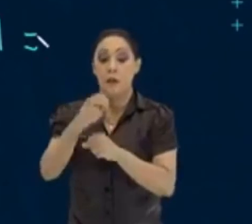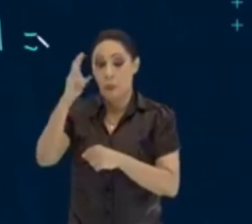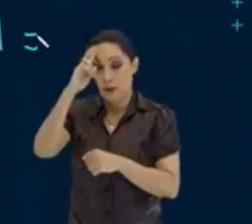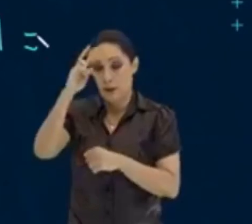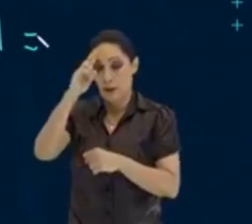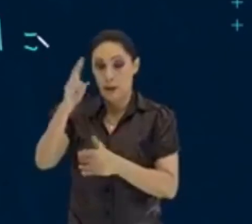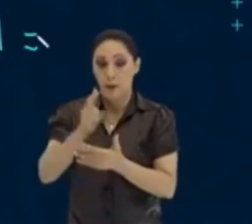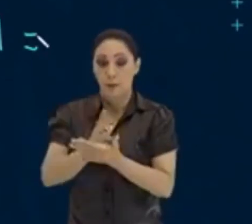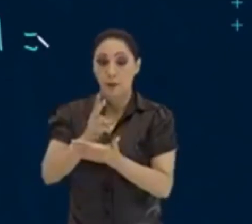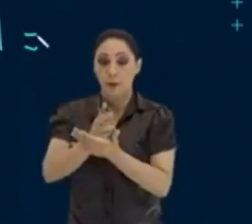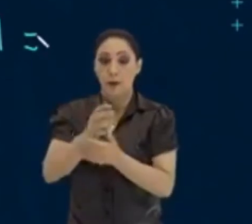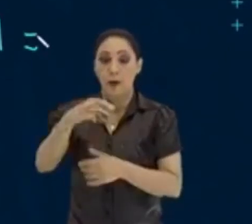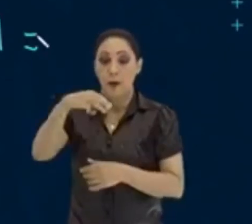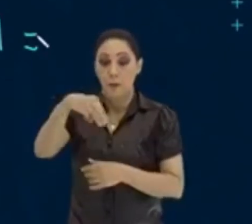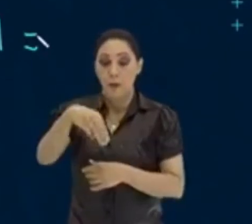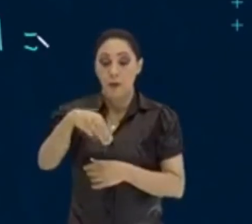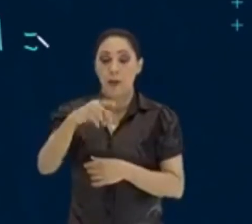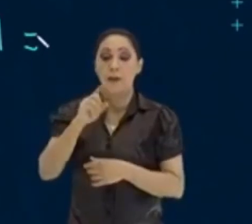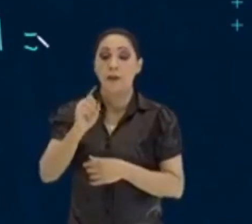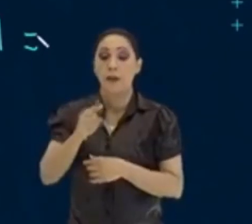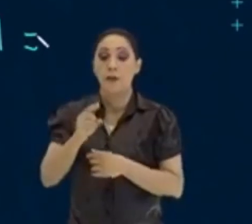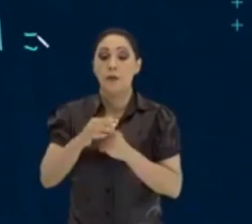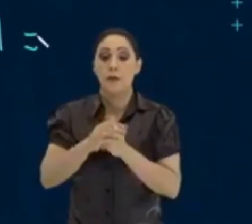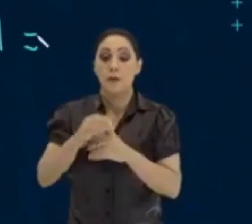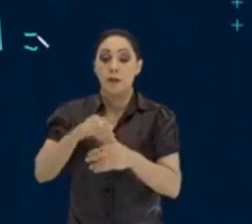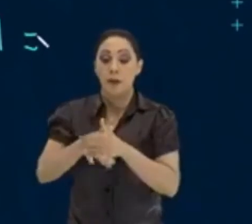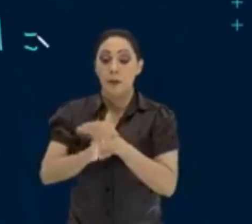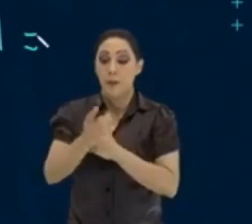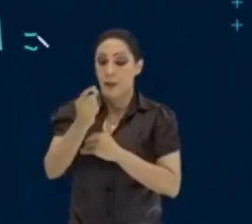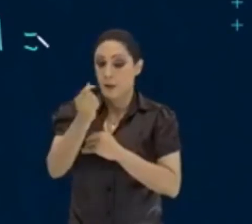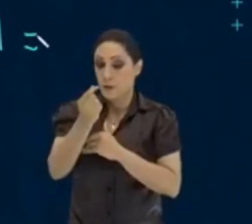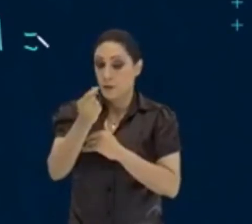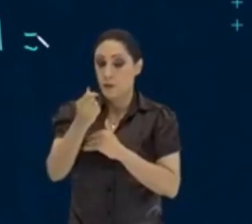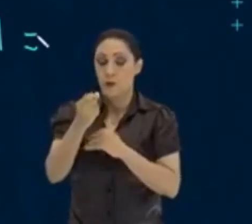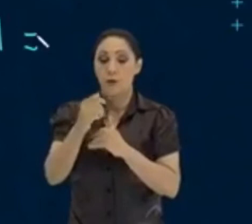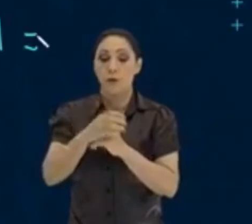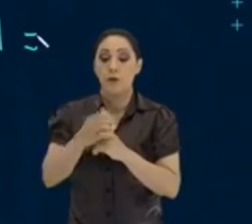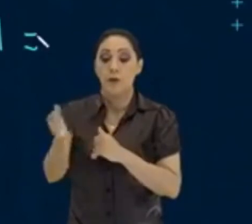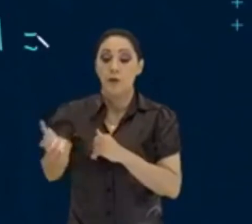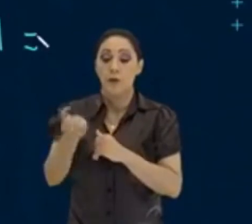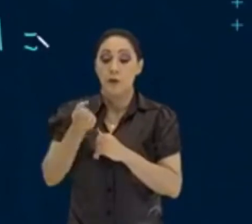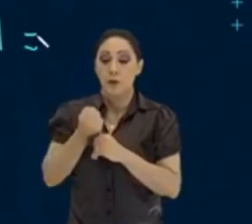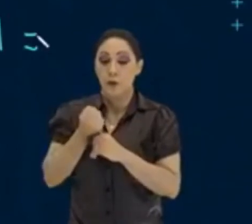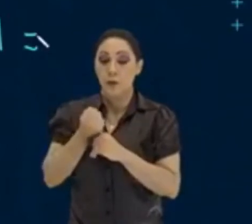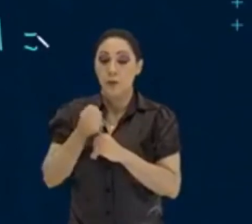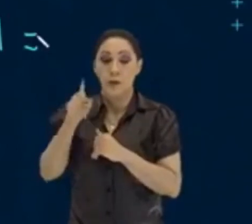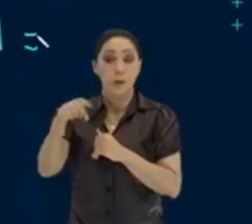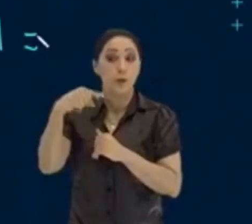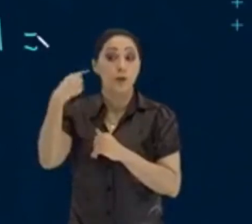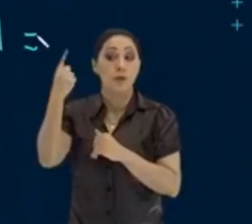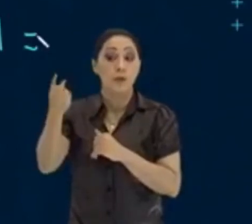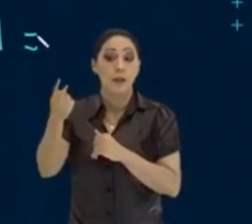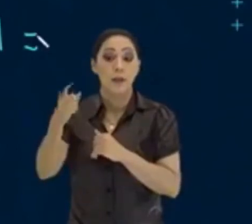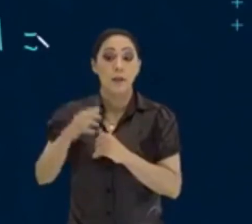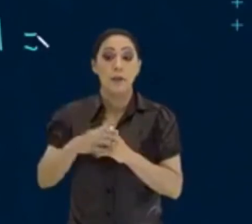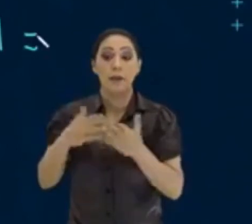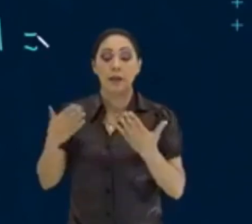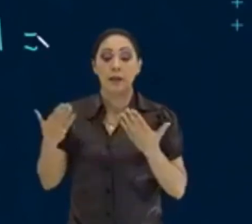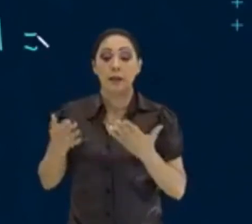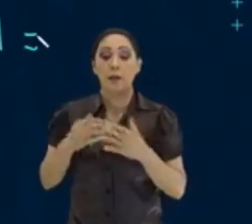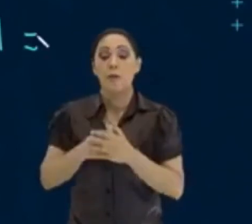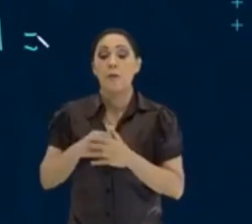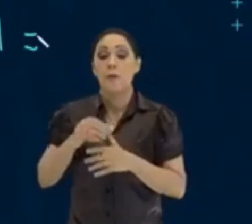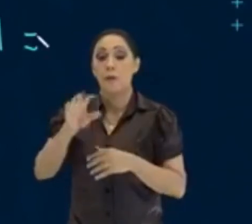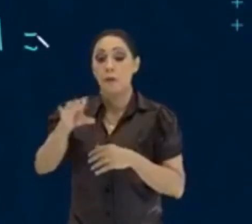-se sempre, montante, é quando você aplica um dinheiro que você vai resgatar depois de um tempo. Ou seja, você vai